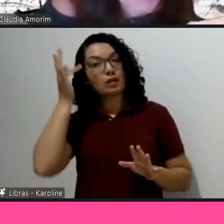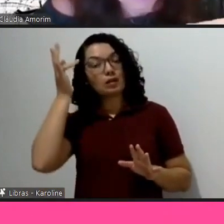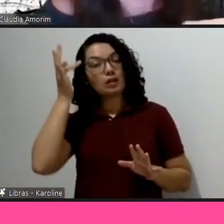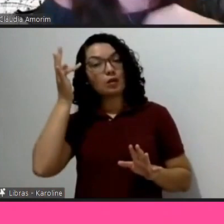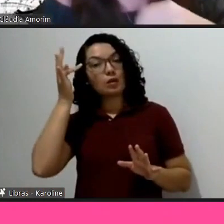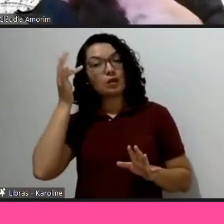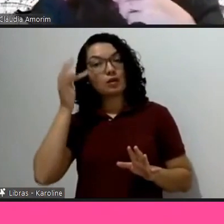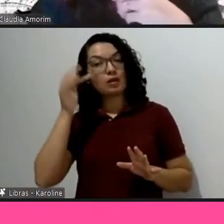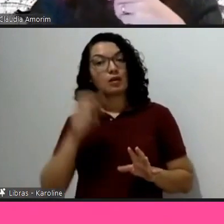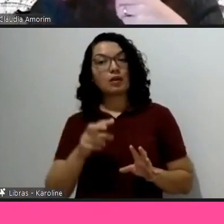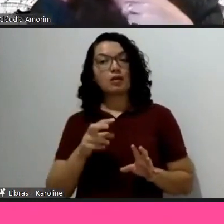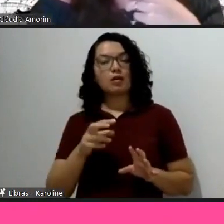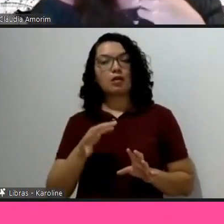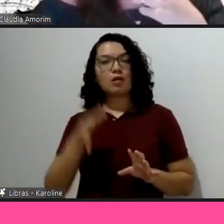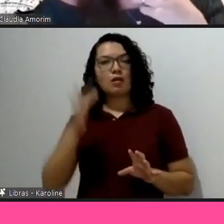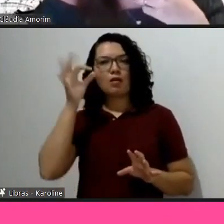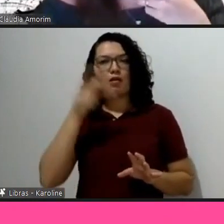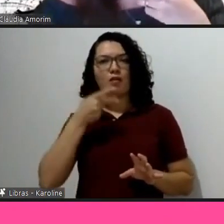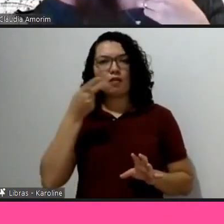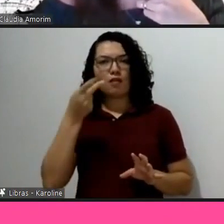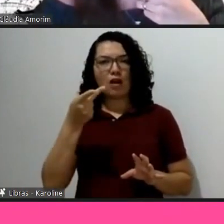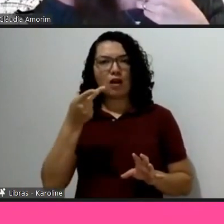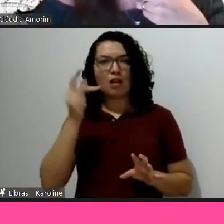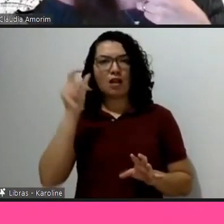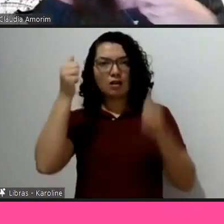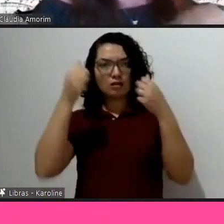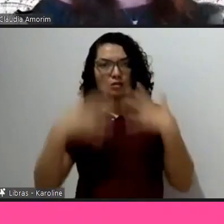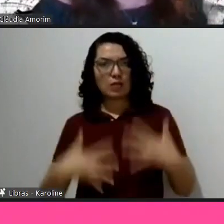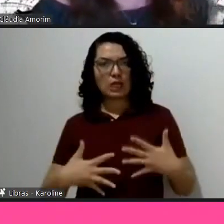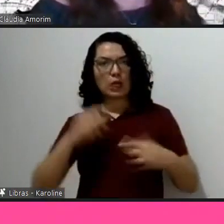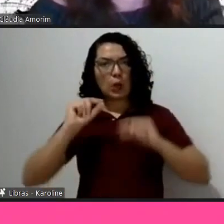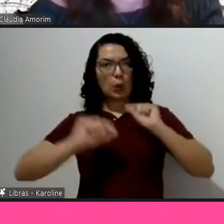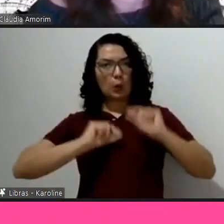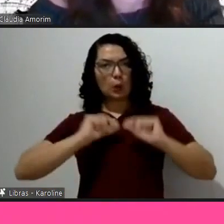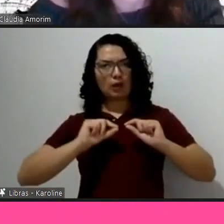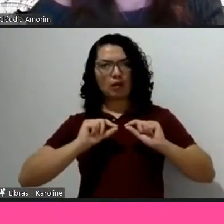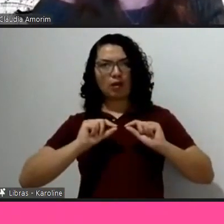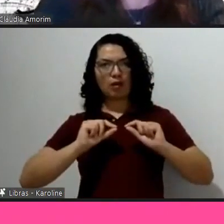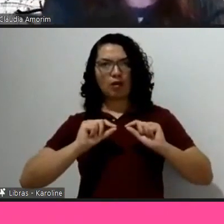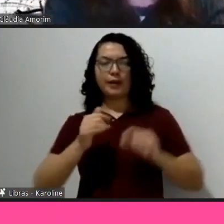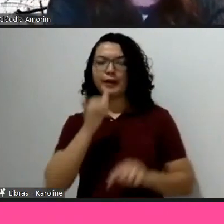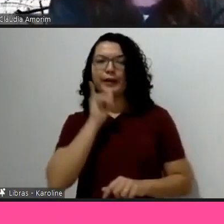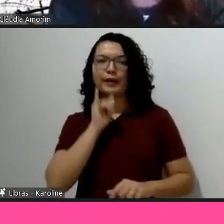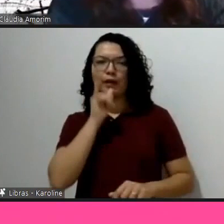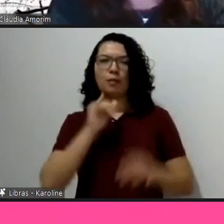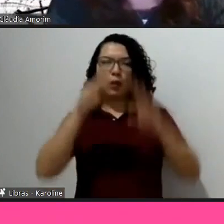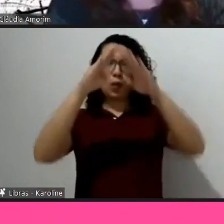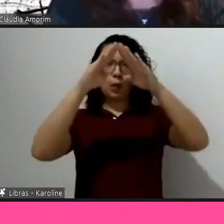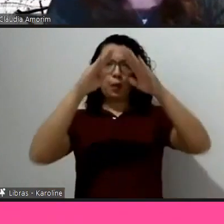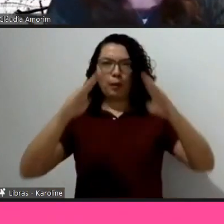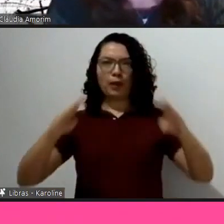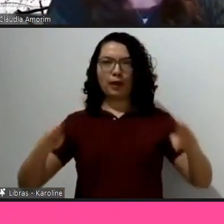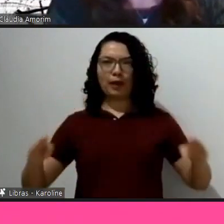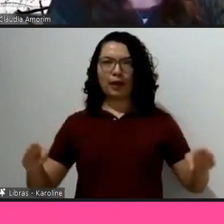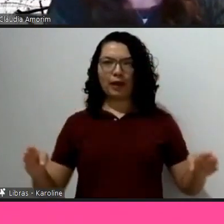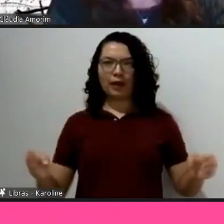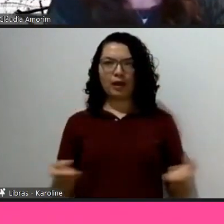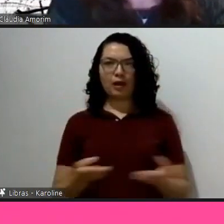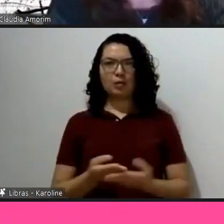zero, já está lá, não vou desmontar as pirâmides do Egito, o Coliseu, ou o que for, para